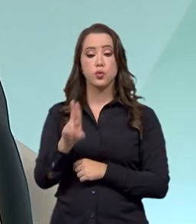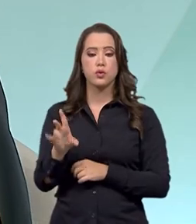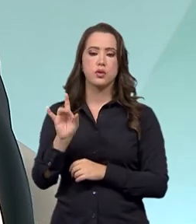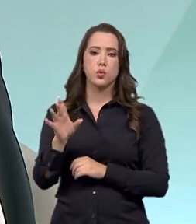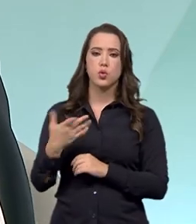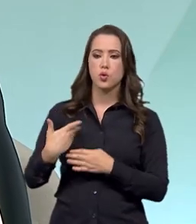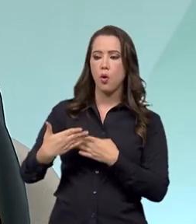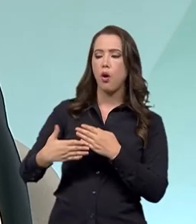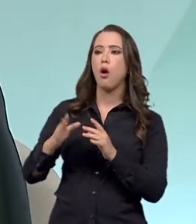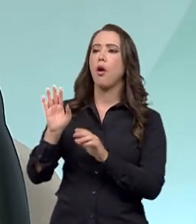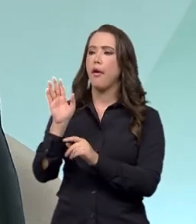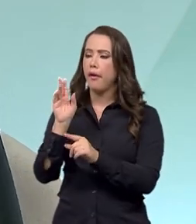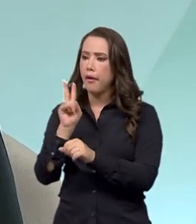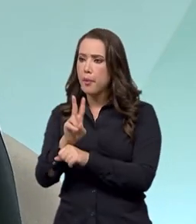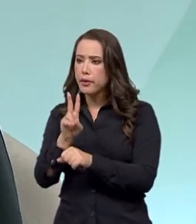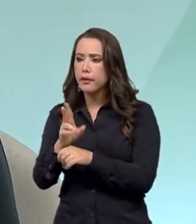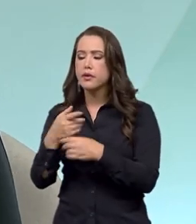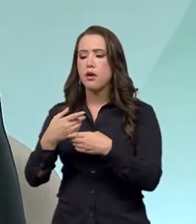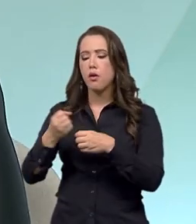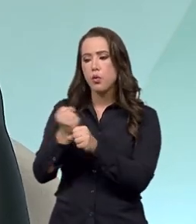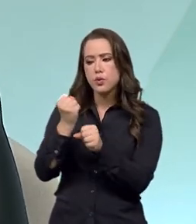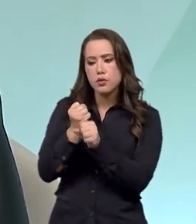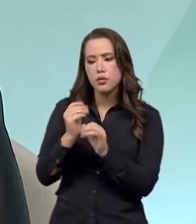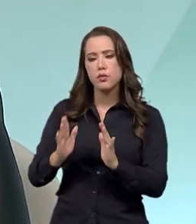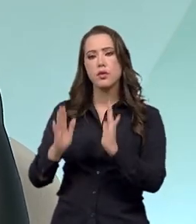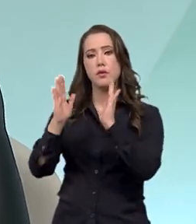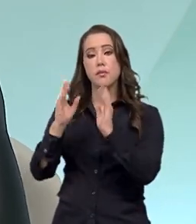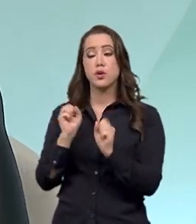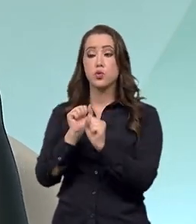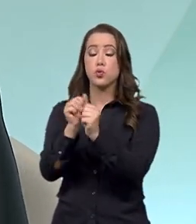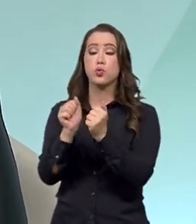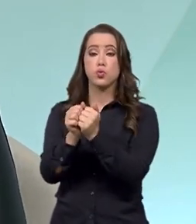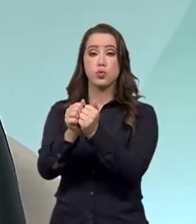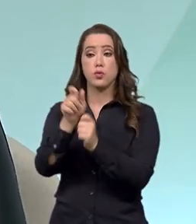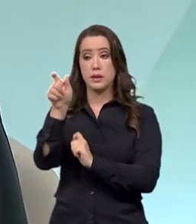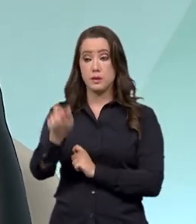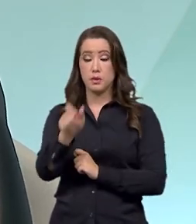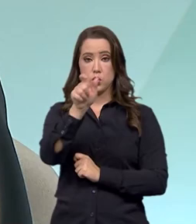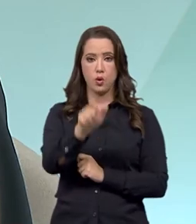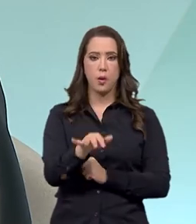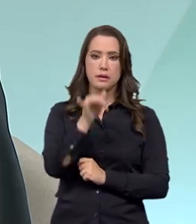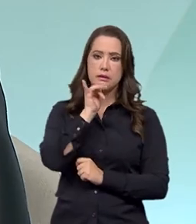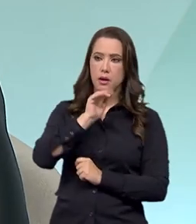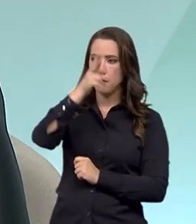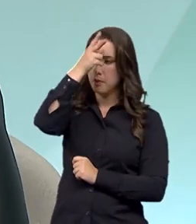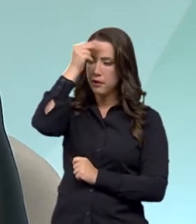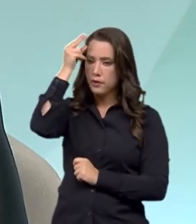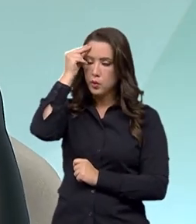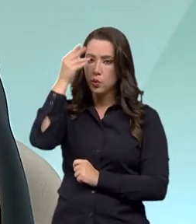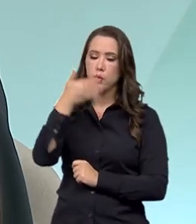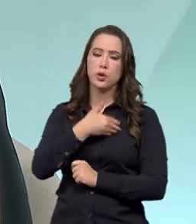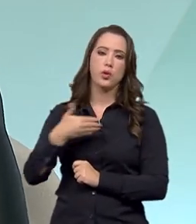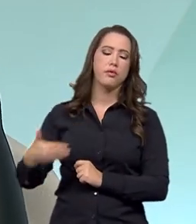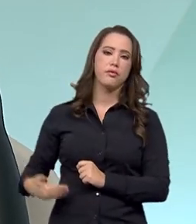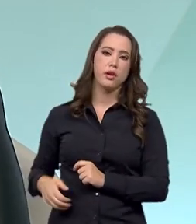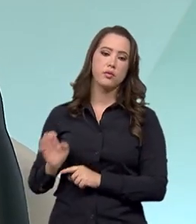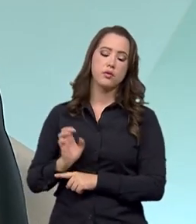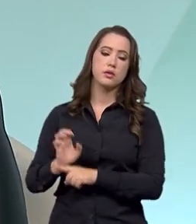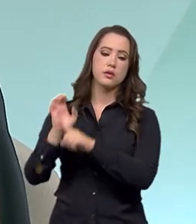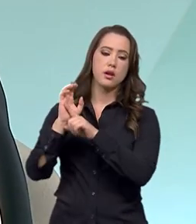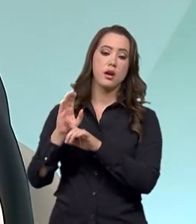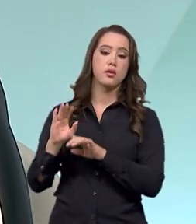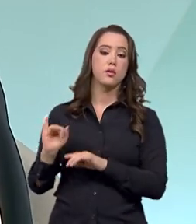restaurá-los, mas construir junto aos seus proprietários, sejam prefeituras, sejam governos de Estado também, uma